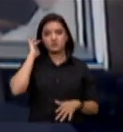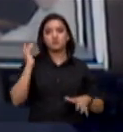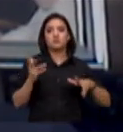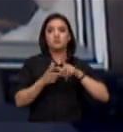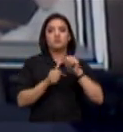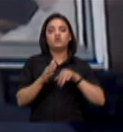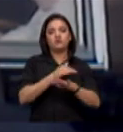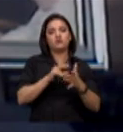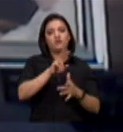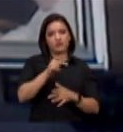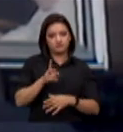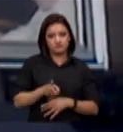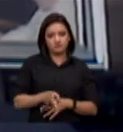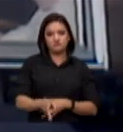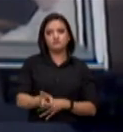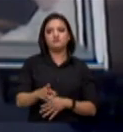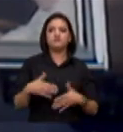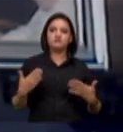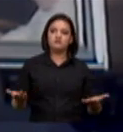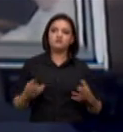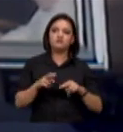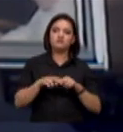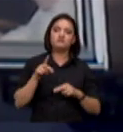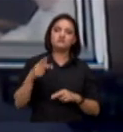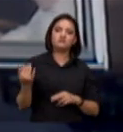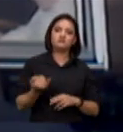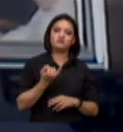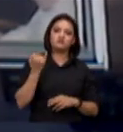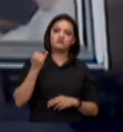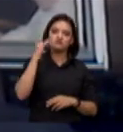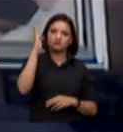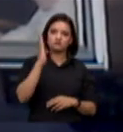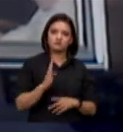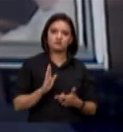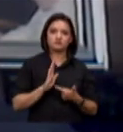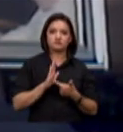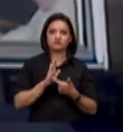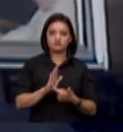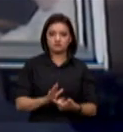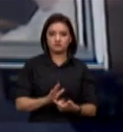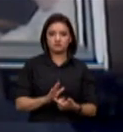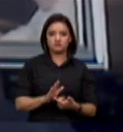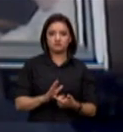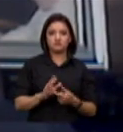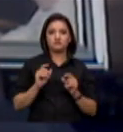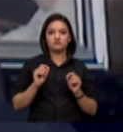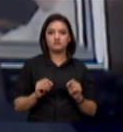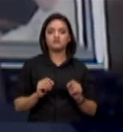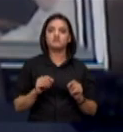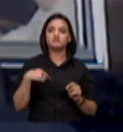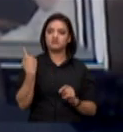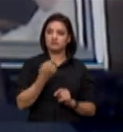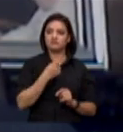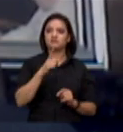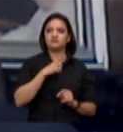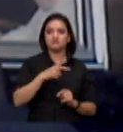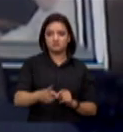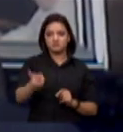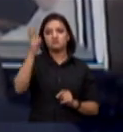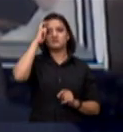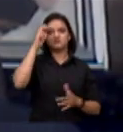continua alimentando. com isso, é fundamental que o Brasil mostre ao mundo todo que temos uma cultura